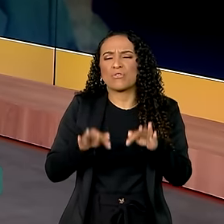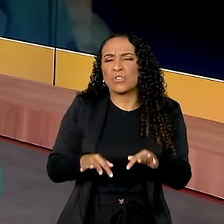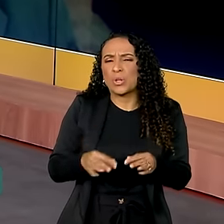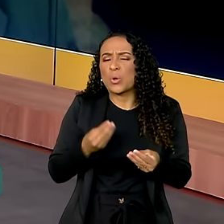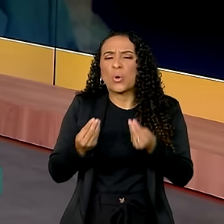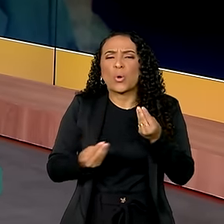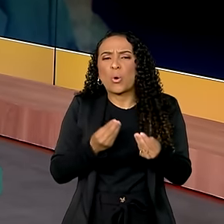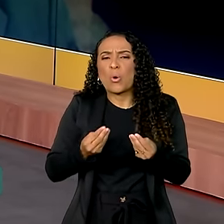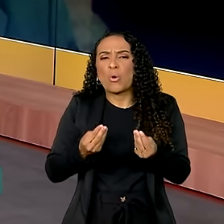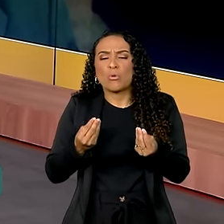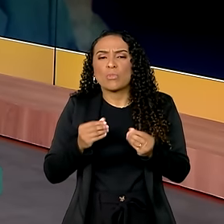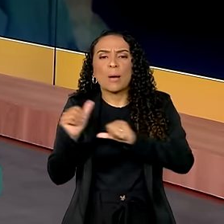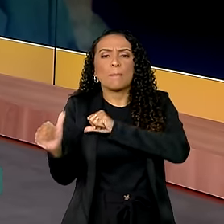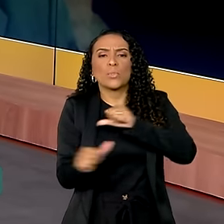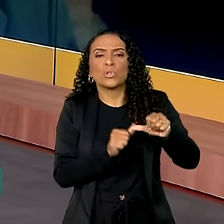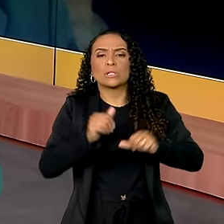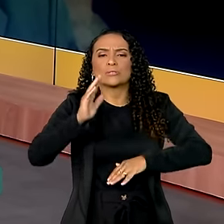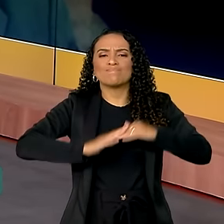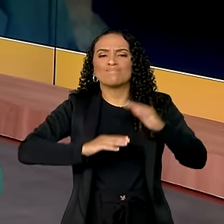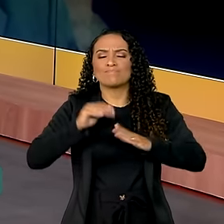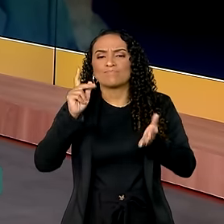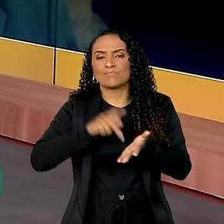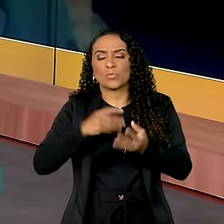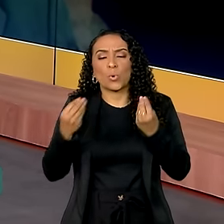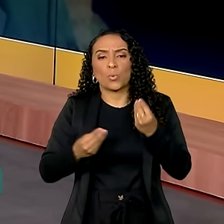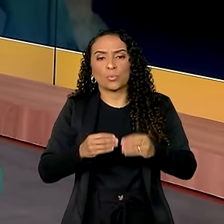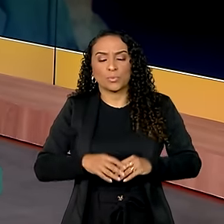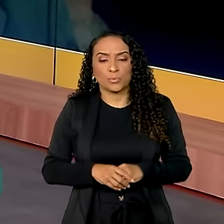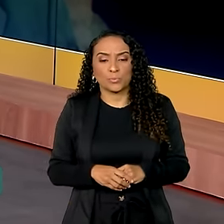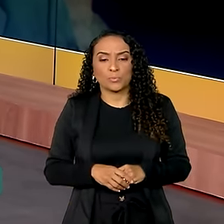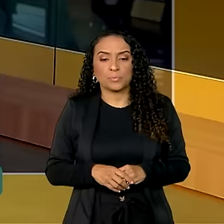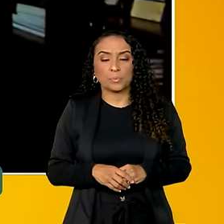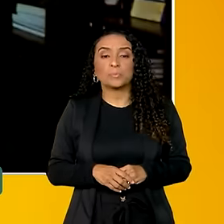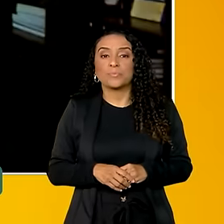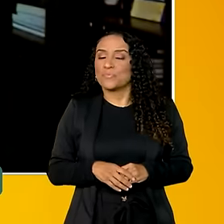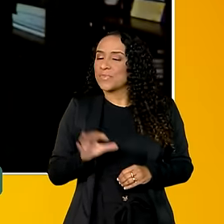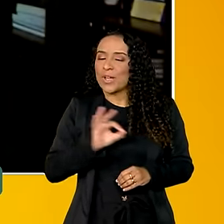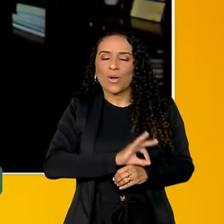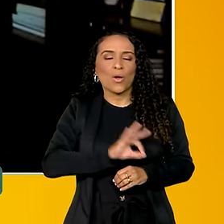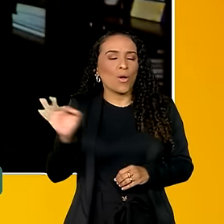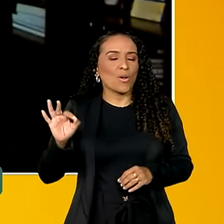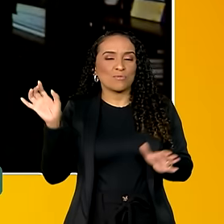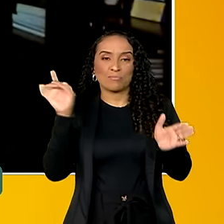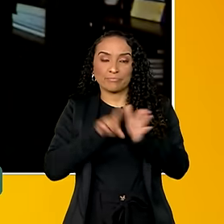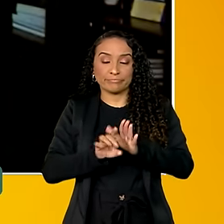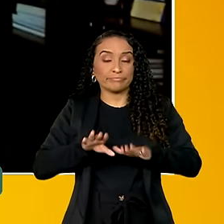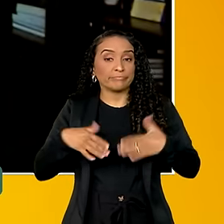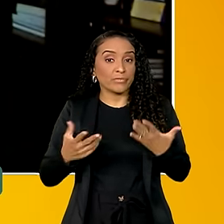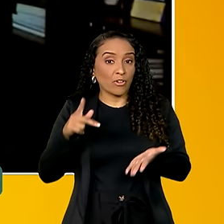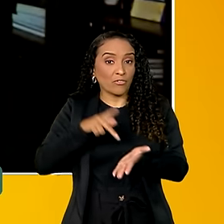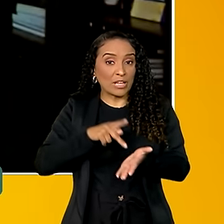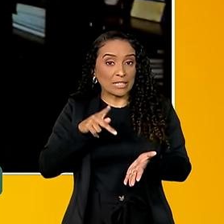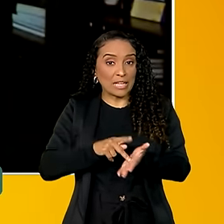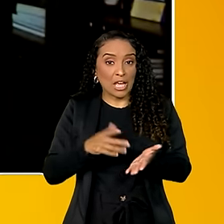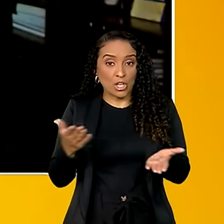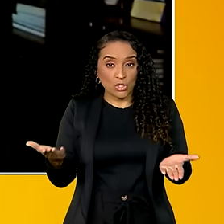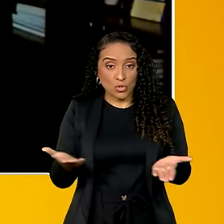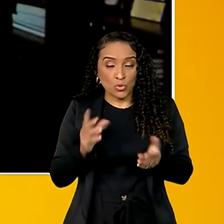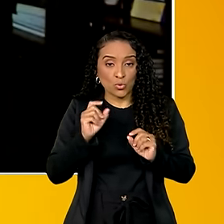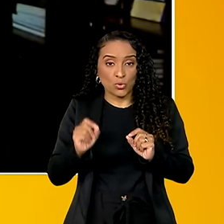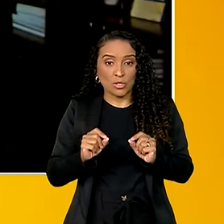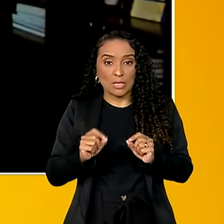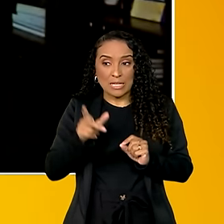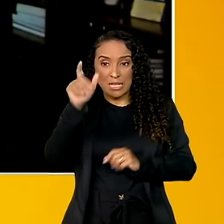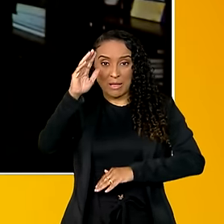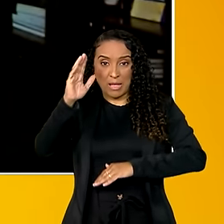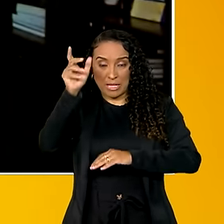é que fica essa mudança na prática, presidente? Excelente pergunta. Na verdade, usualmente, os